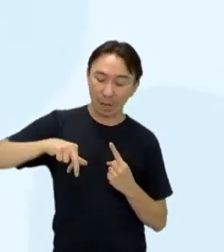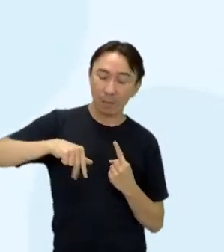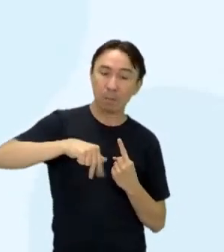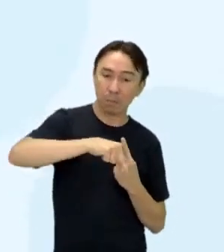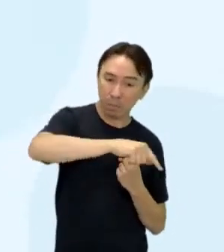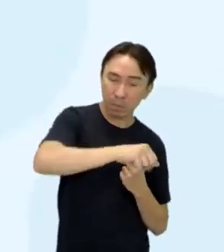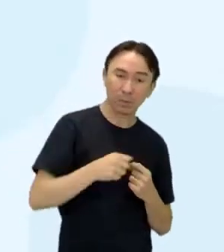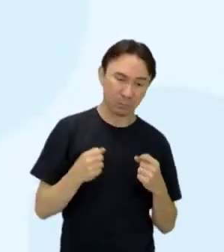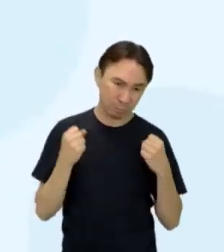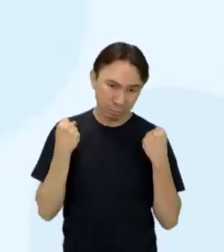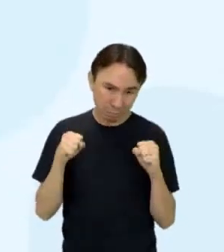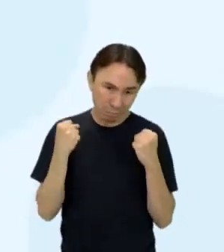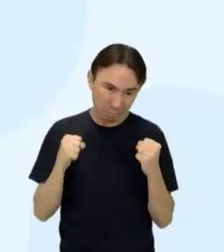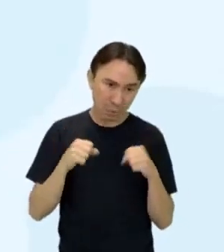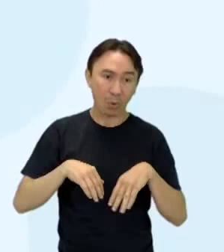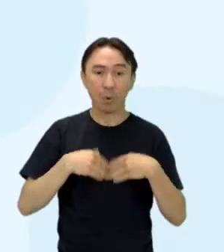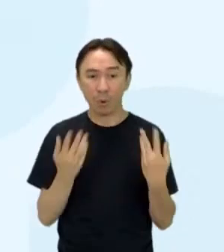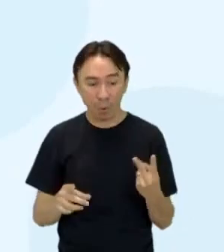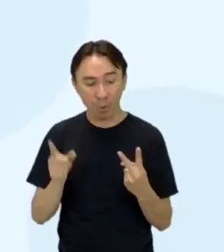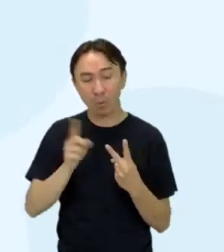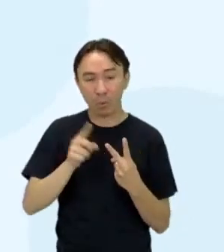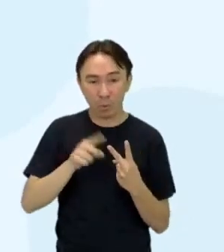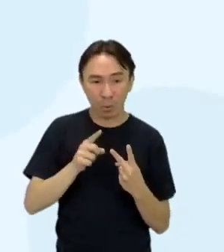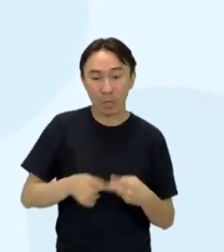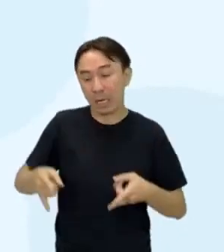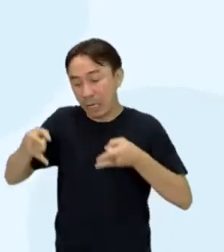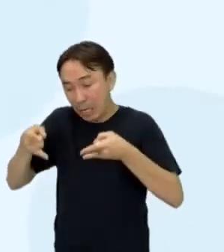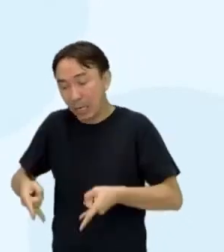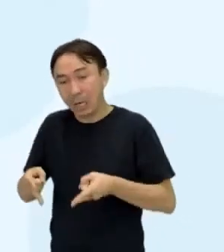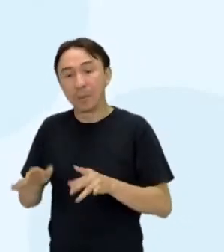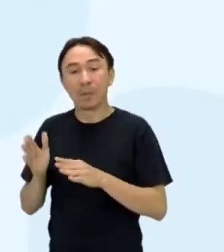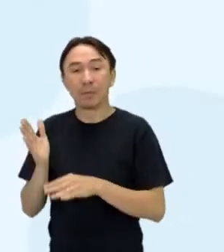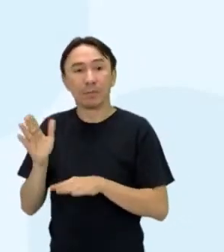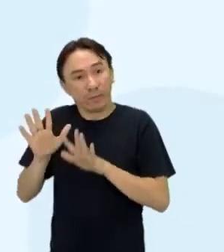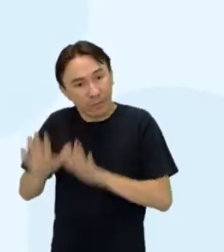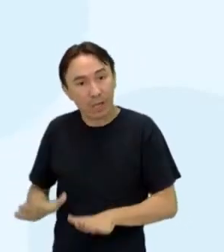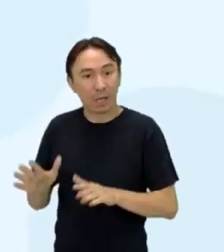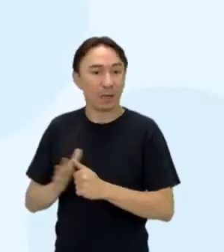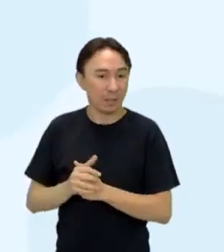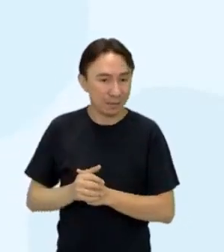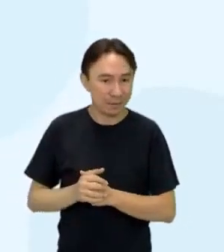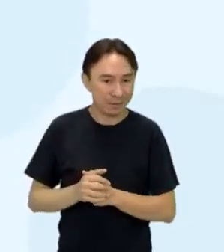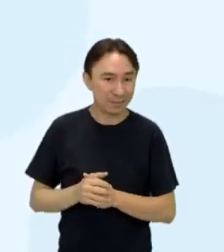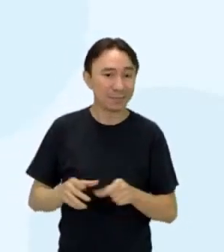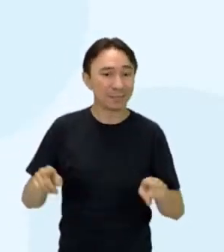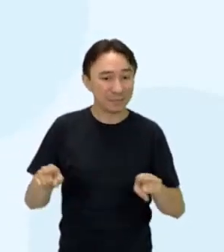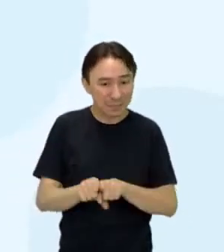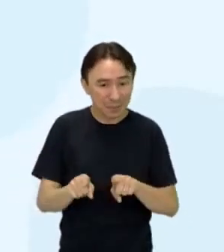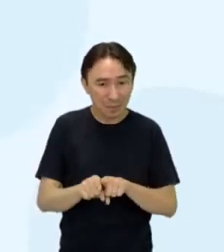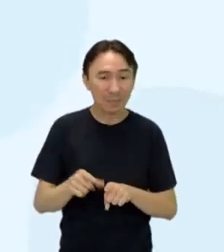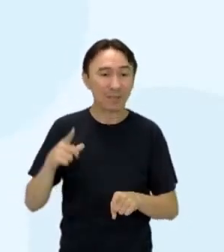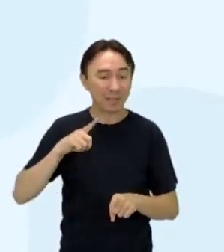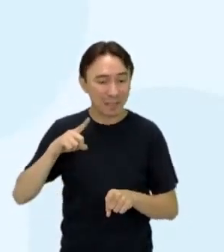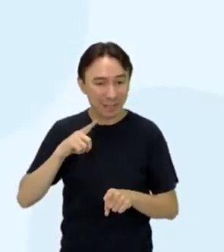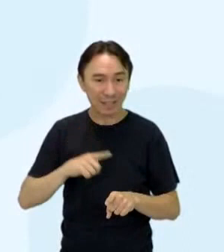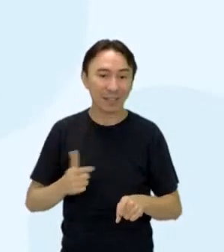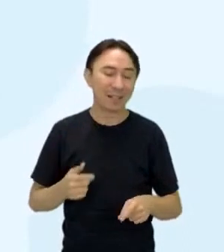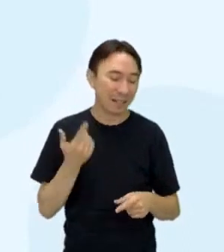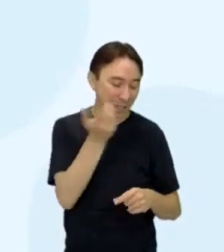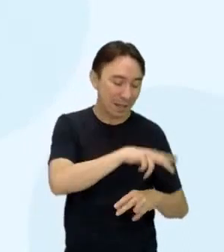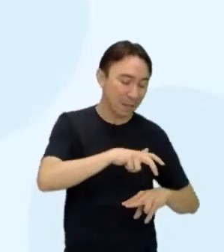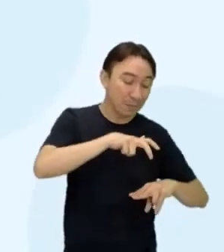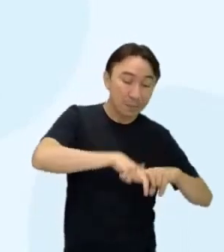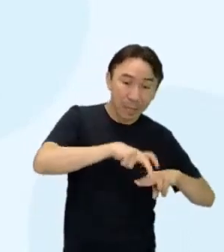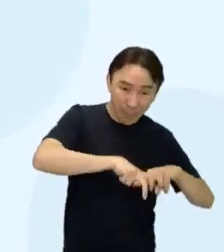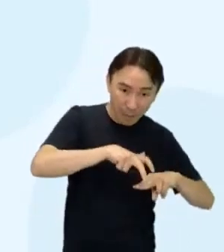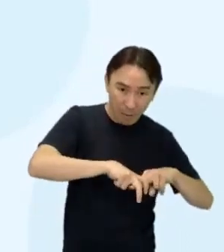-se na cama. Os encatarroados que estiverem nas extremidades dos bancos devem escarrar para o lado da rua, em